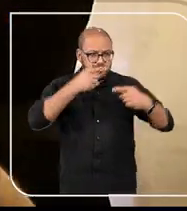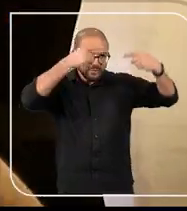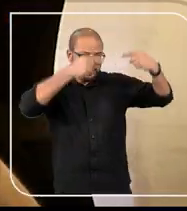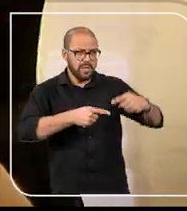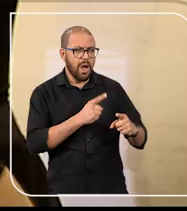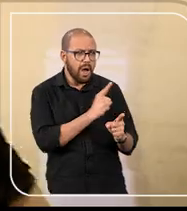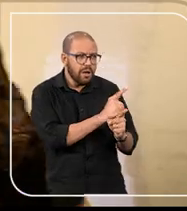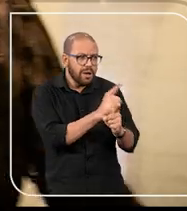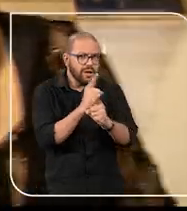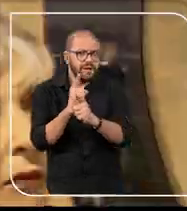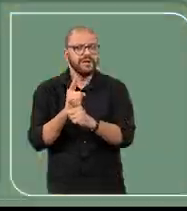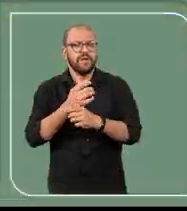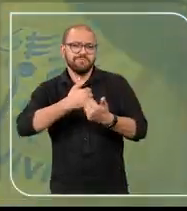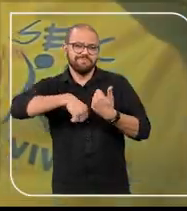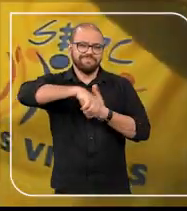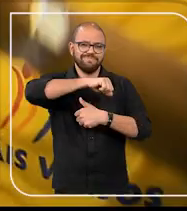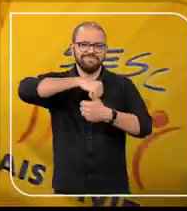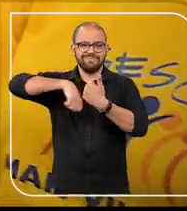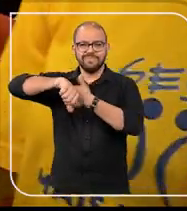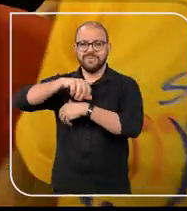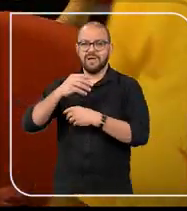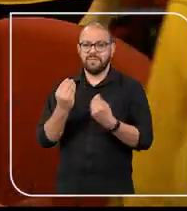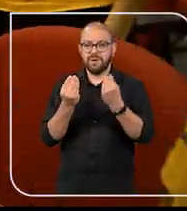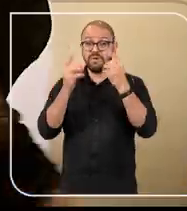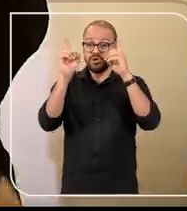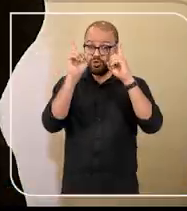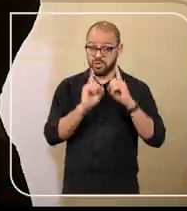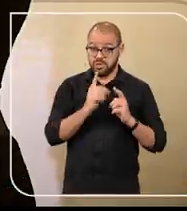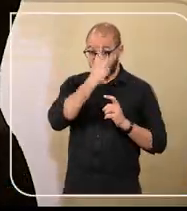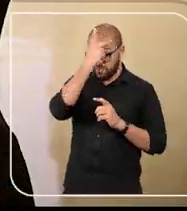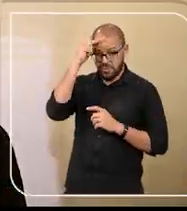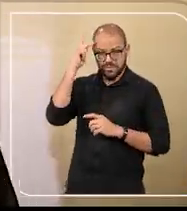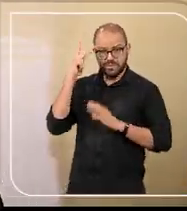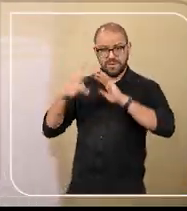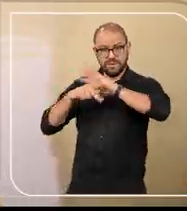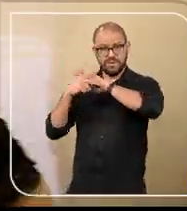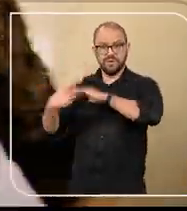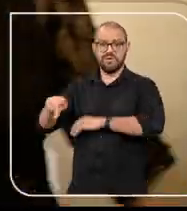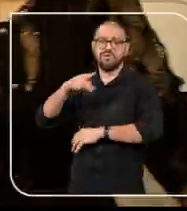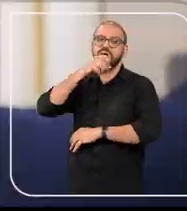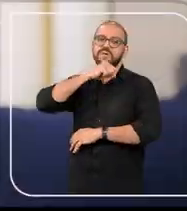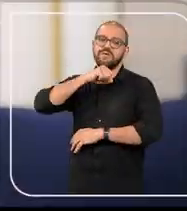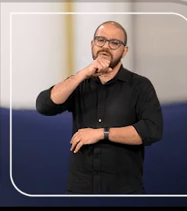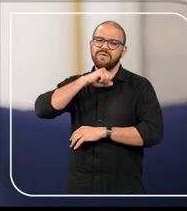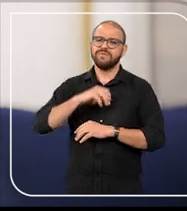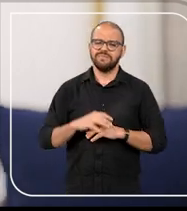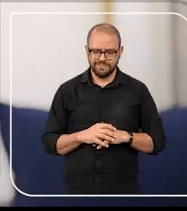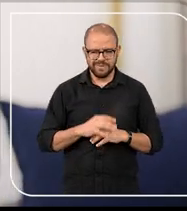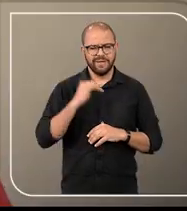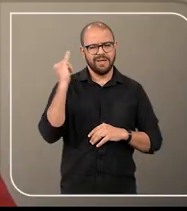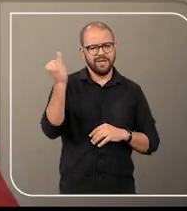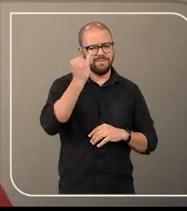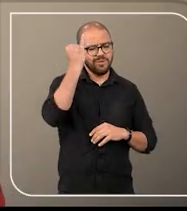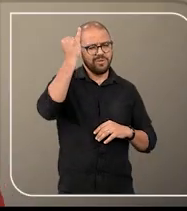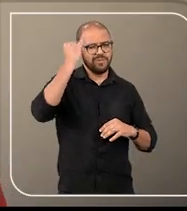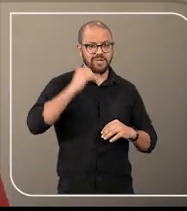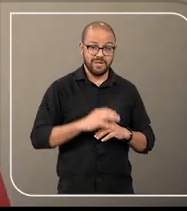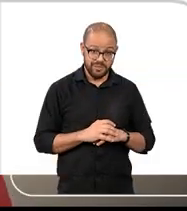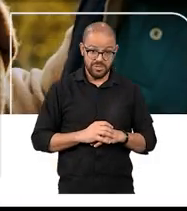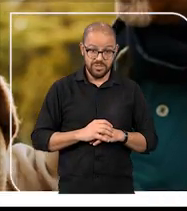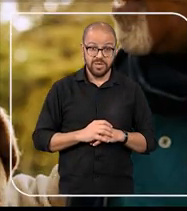identificar desafios e propor mudanças para garantir a dignidade das pessoas idosas é, portanto,